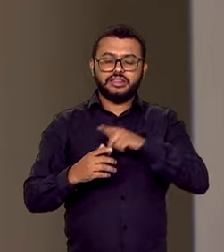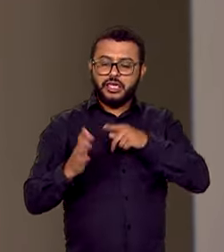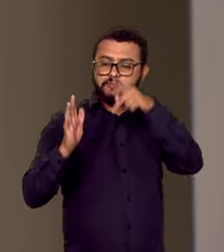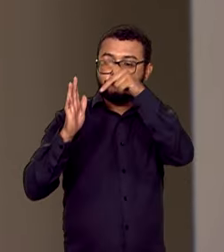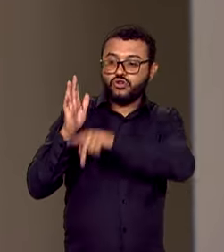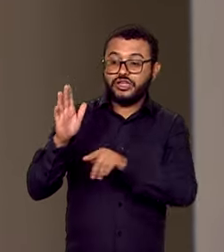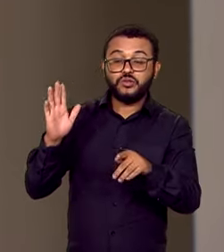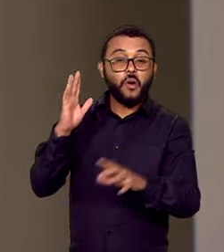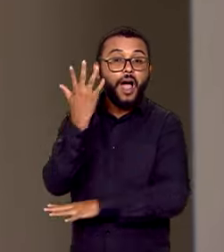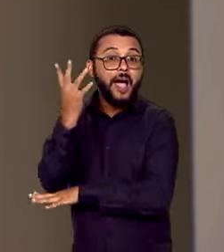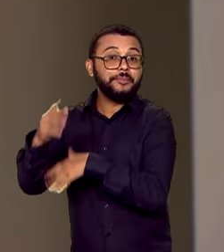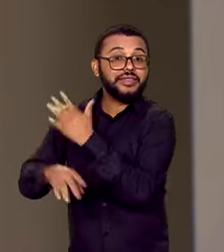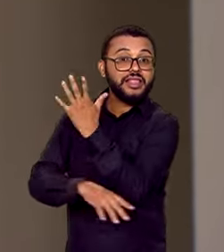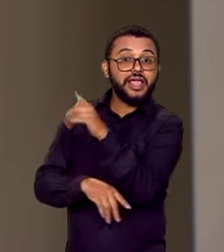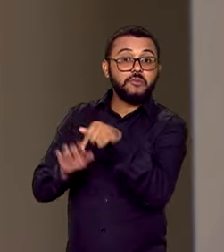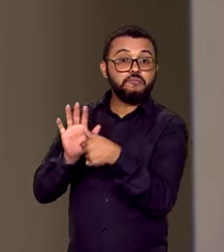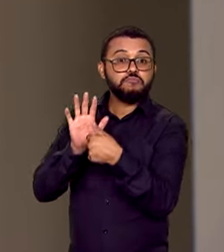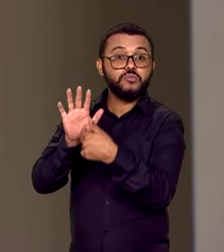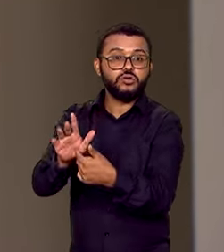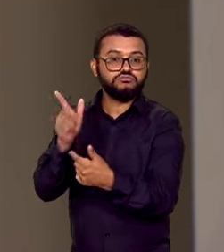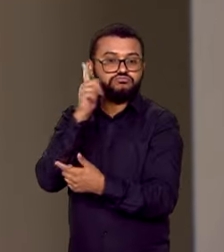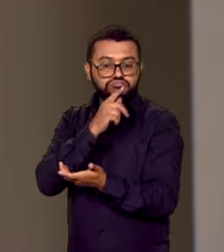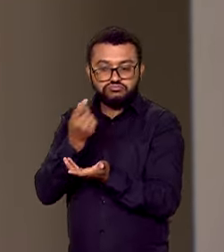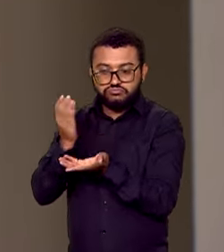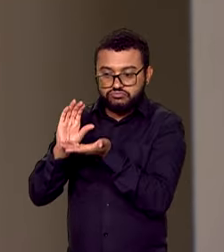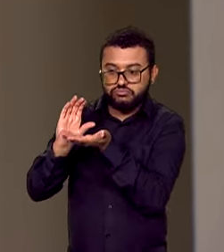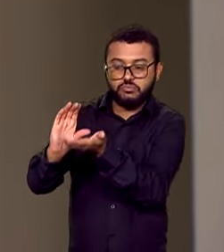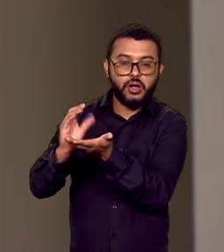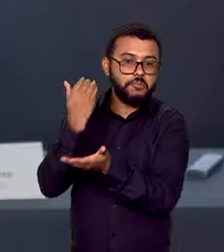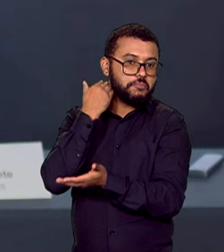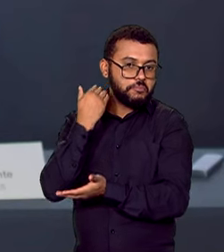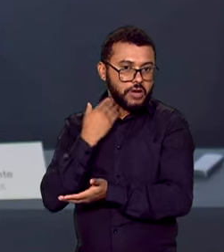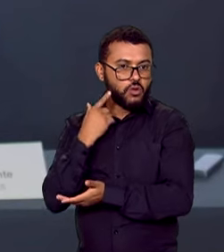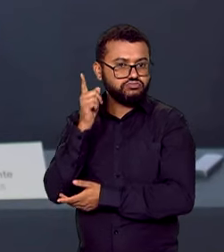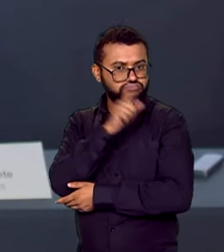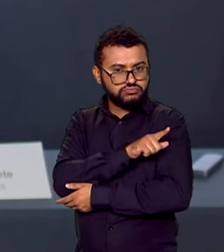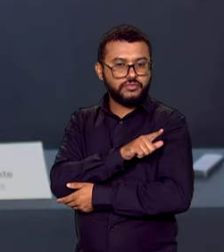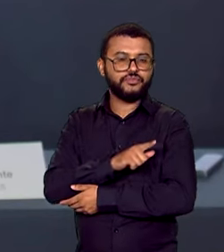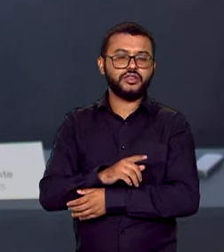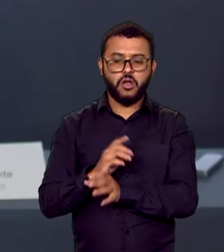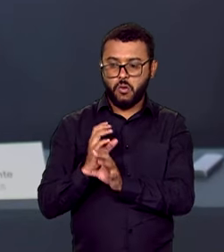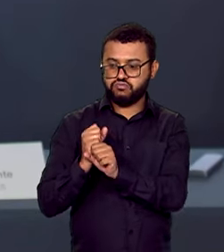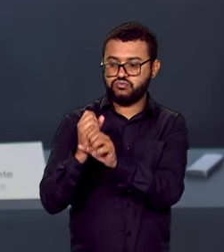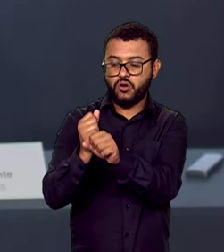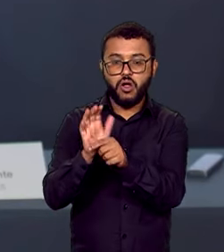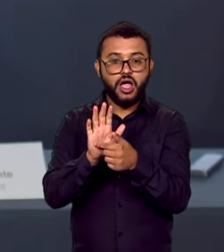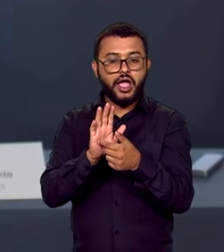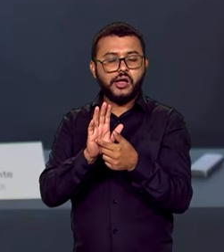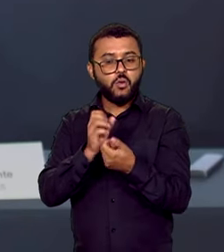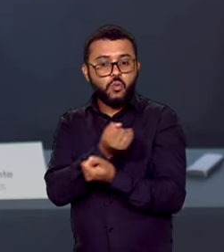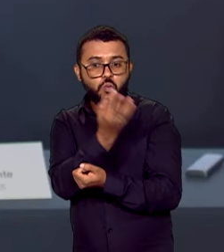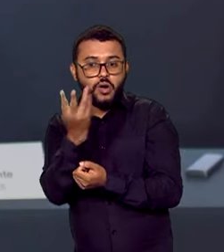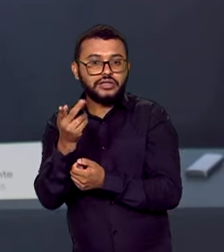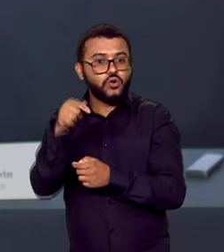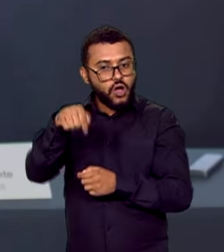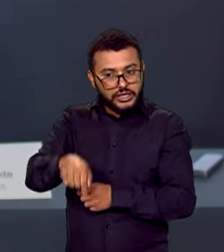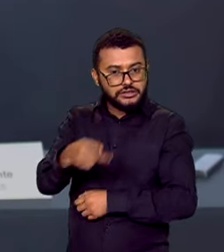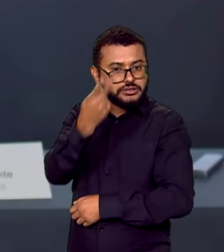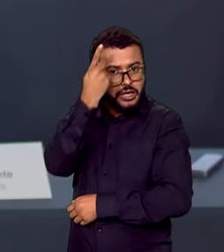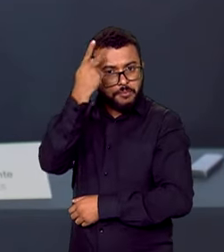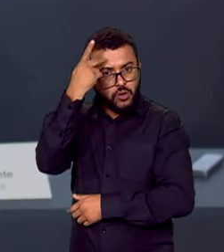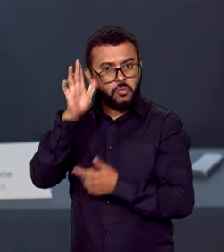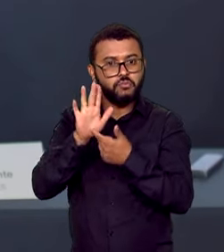ambientais despontam na carteira de investimentos do banco. Os números foram divulgados hoje em São Paulo.